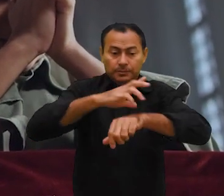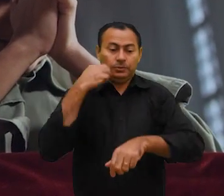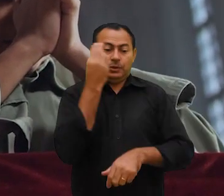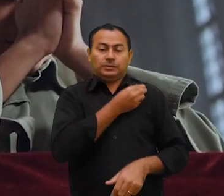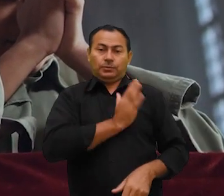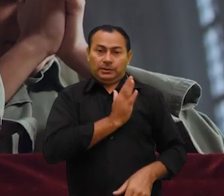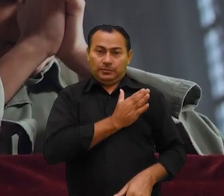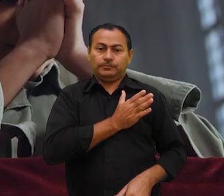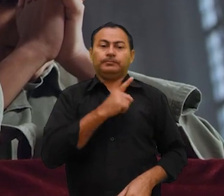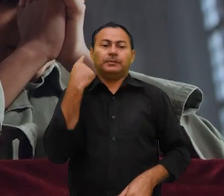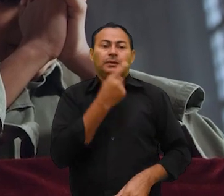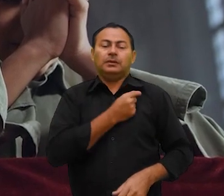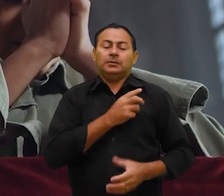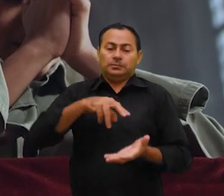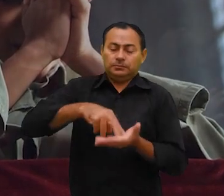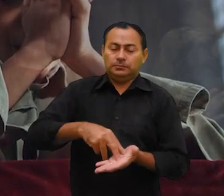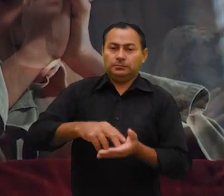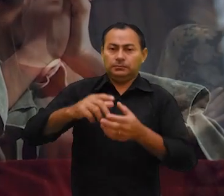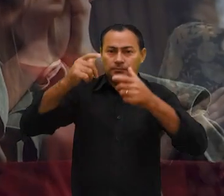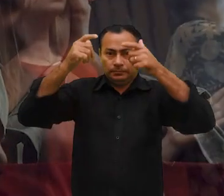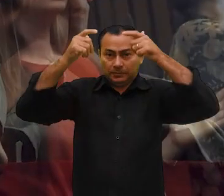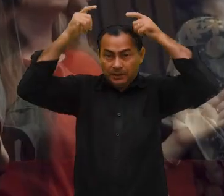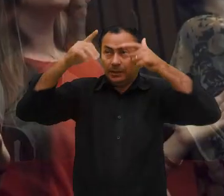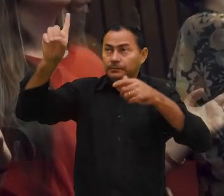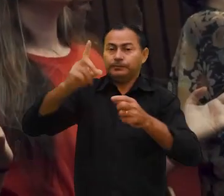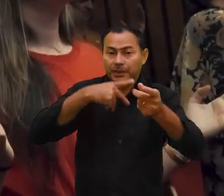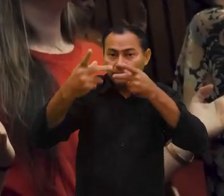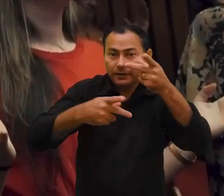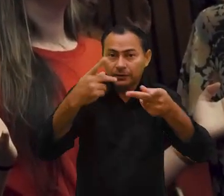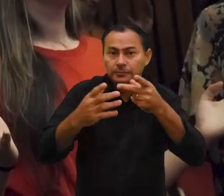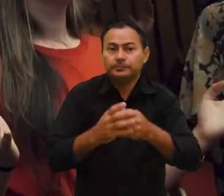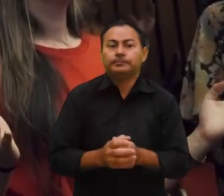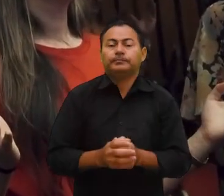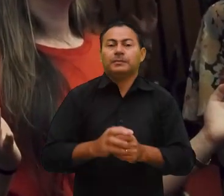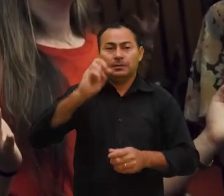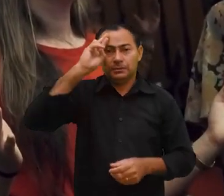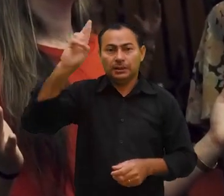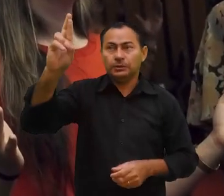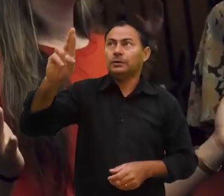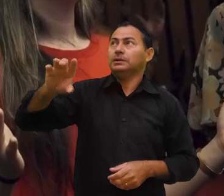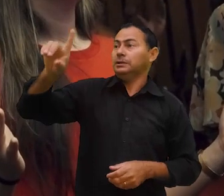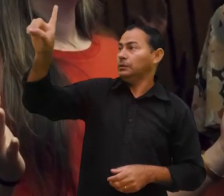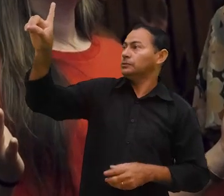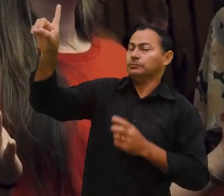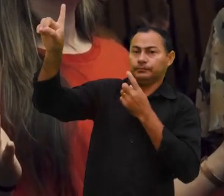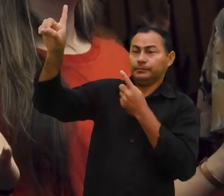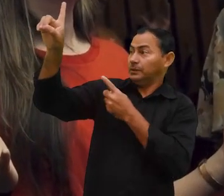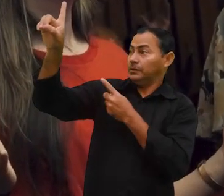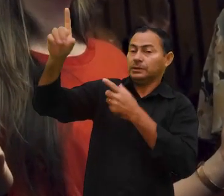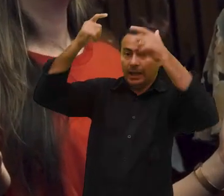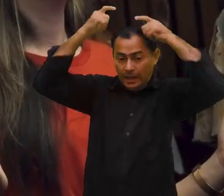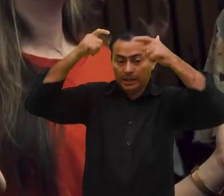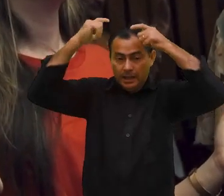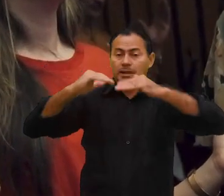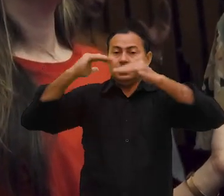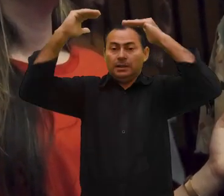sobre nossos corações, seremos súditos deste reino. Estamos falando sobre o Senhor e o de Deus. Deus